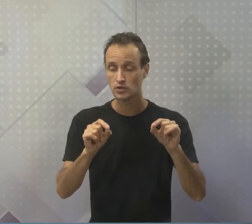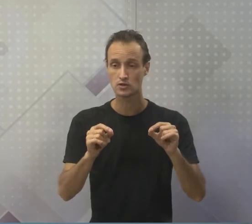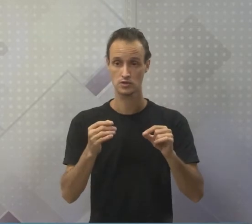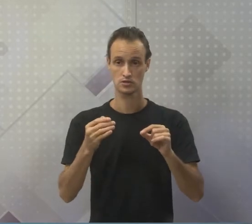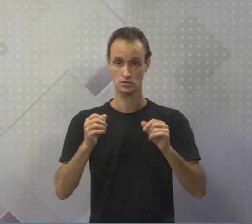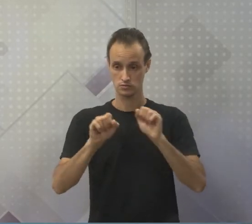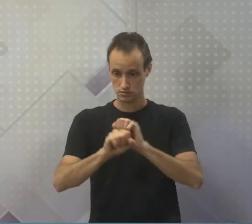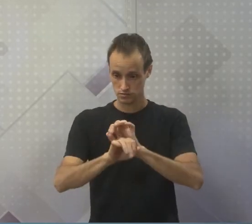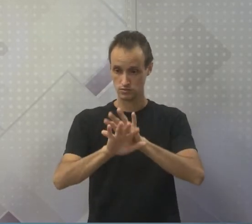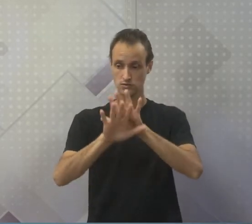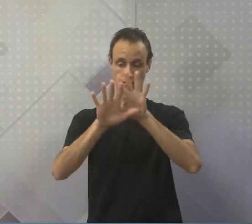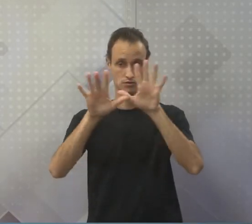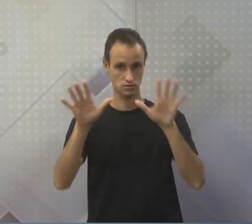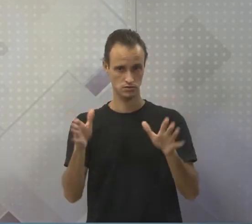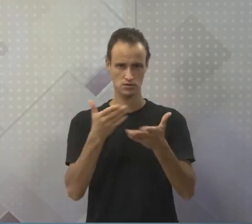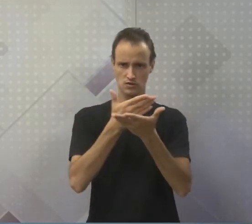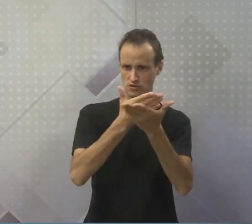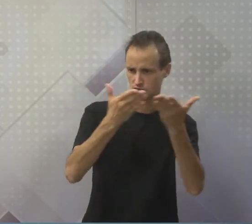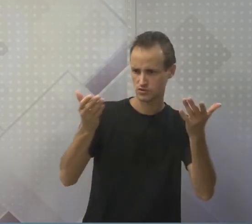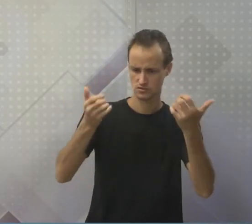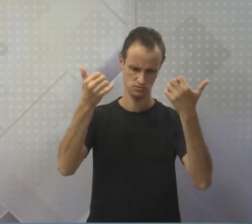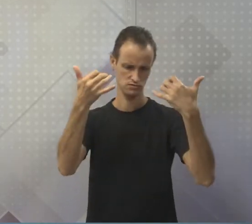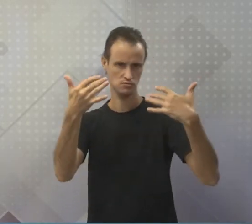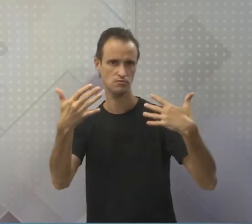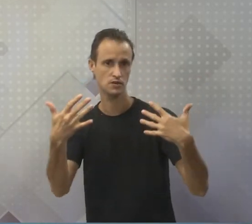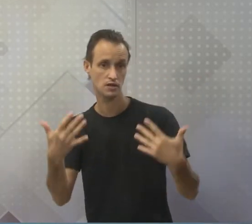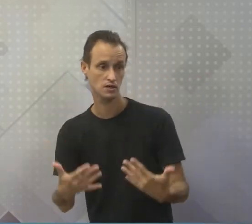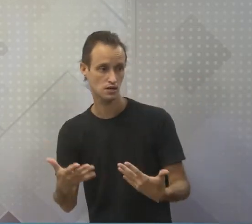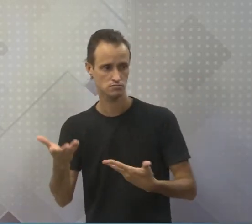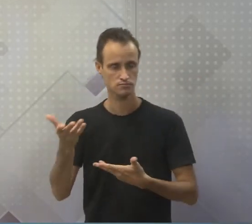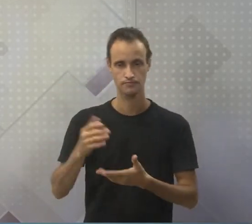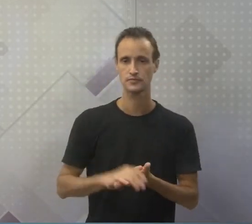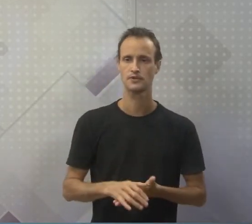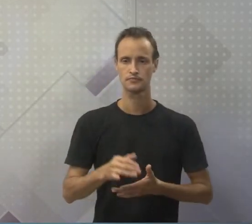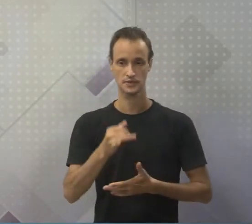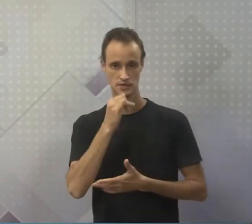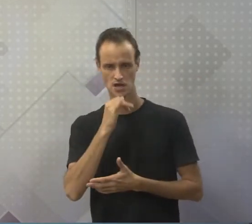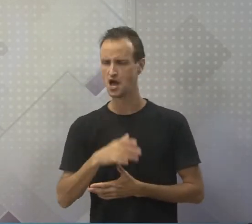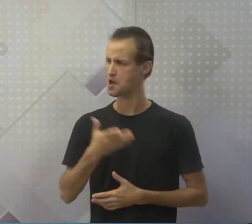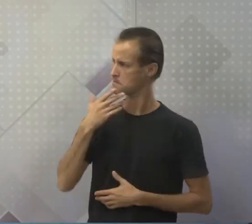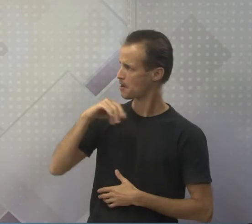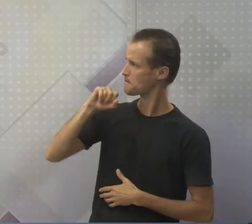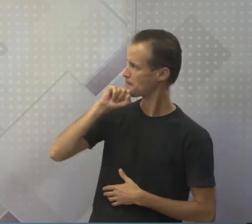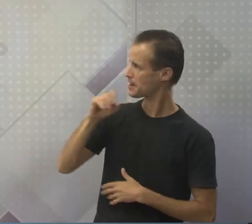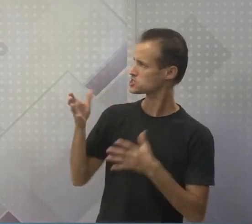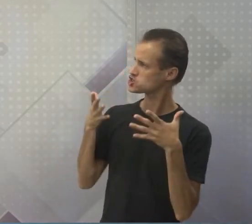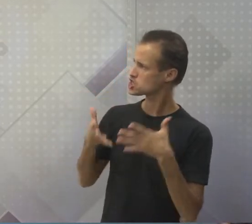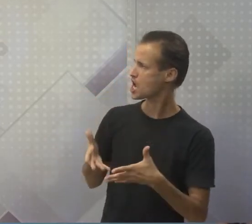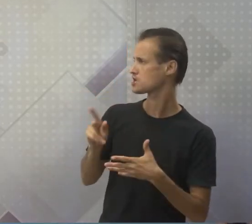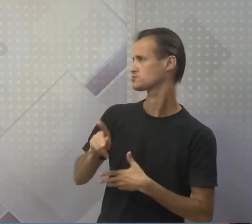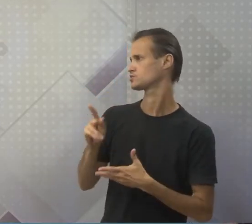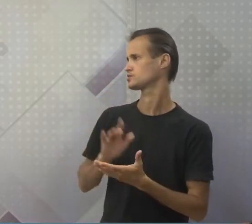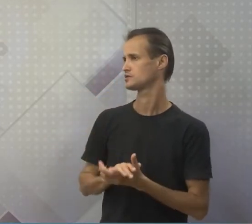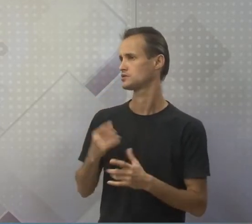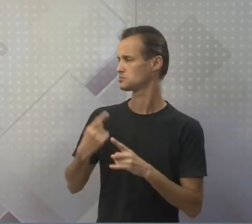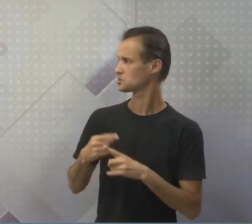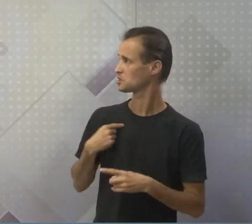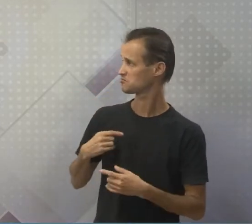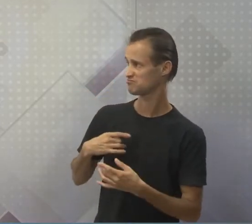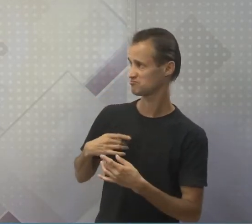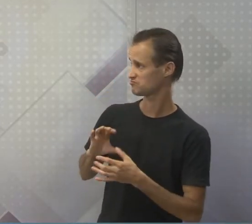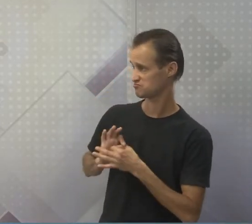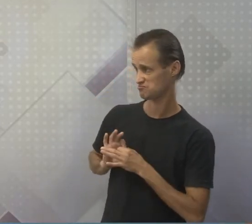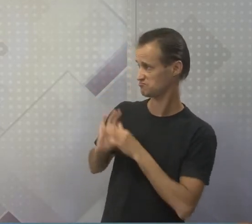possa se justificar perante as pessoas. Meu pai é chato, professor. Por quê? Porque ele não deixa eu fazer